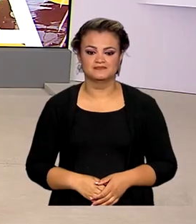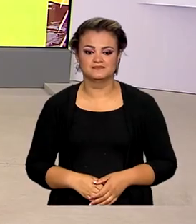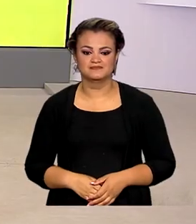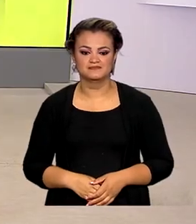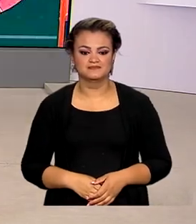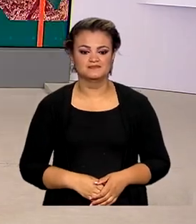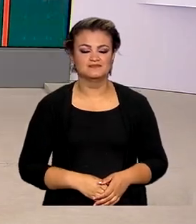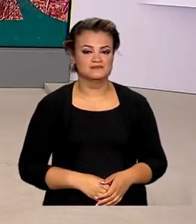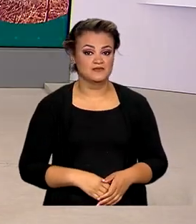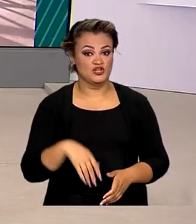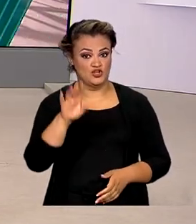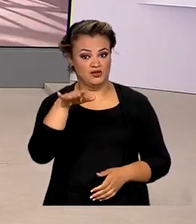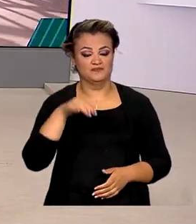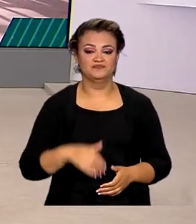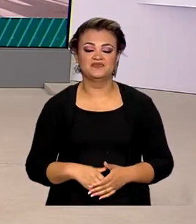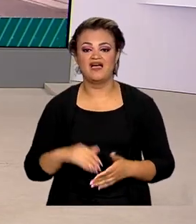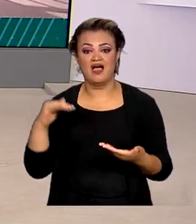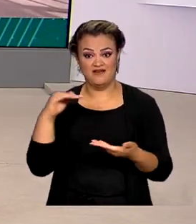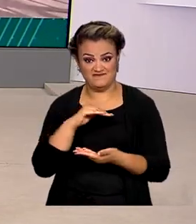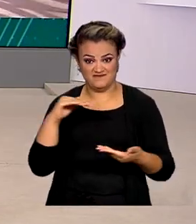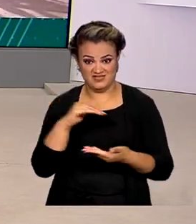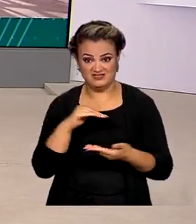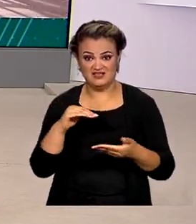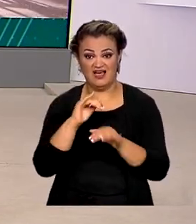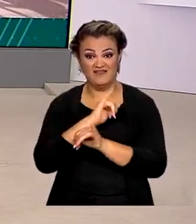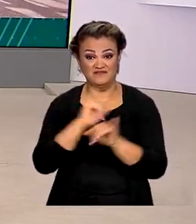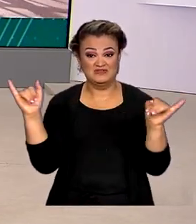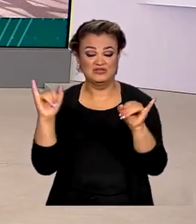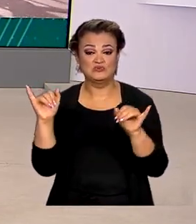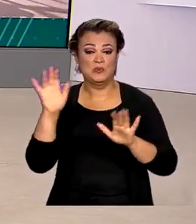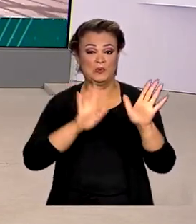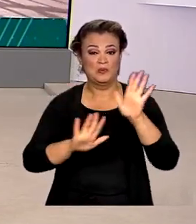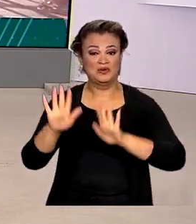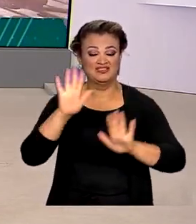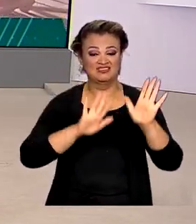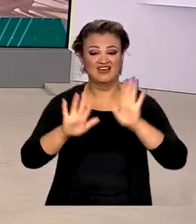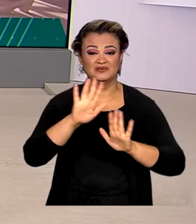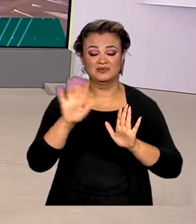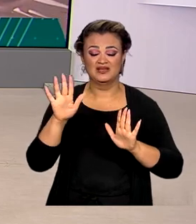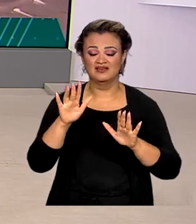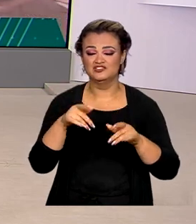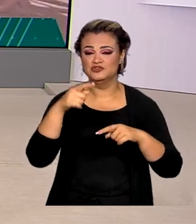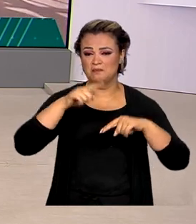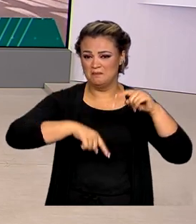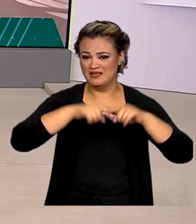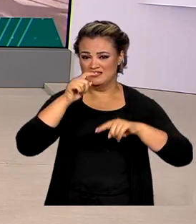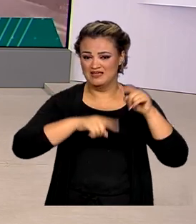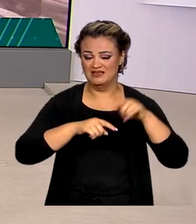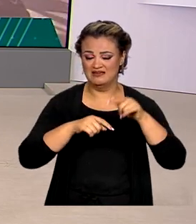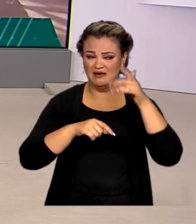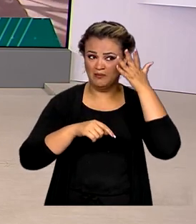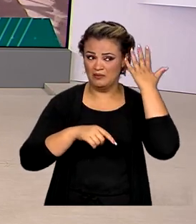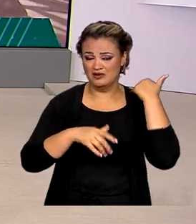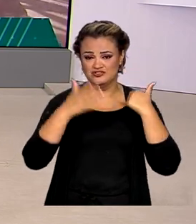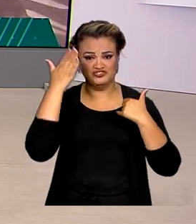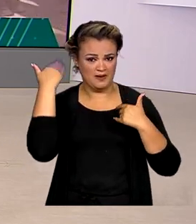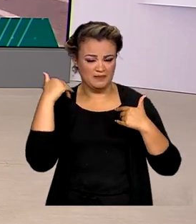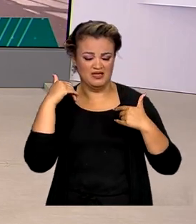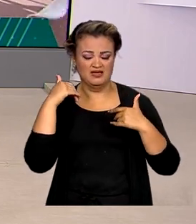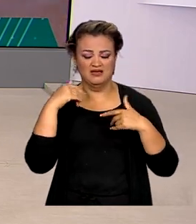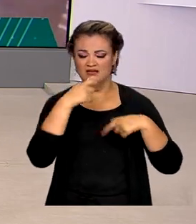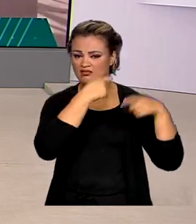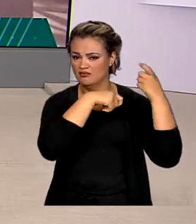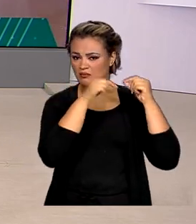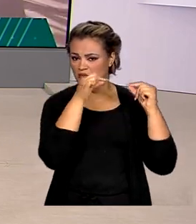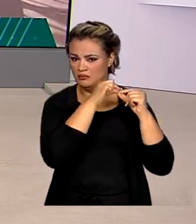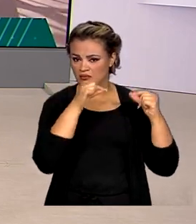E atenção, a Anvisa faz um alerta sobre a ocorrência no país de cegueira temporária supostamente